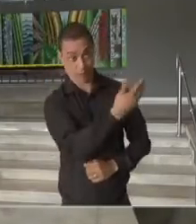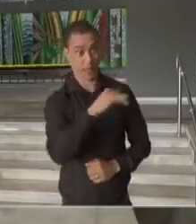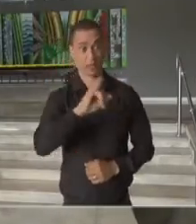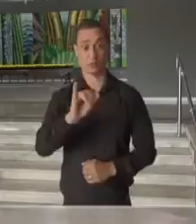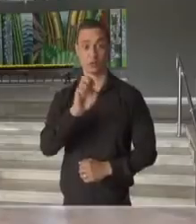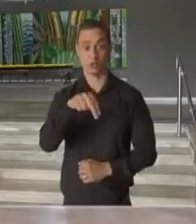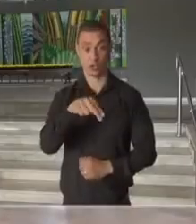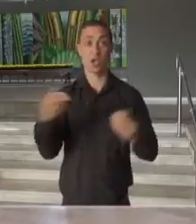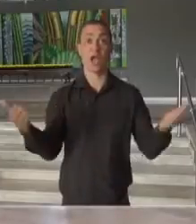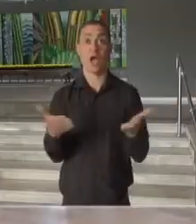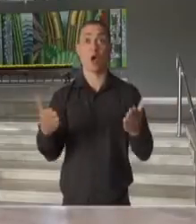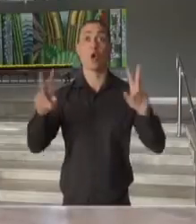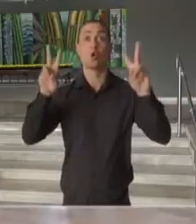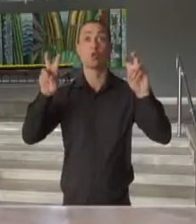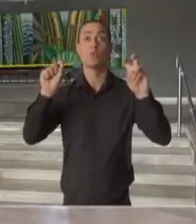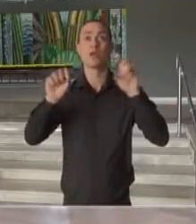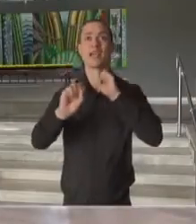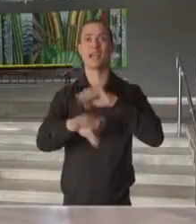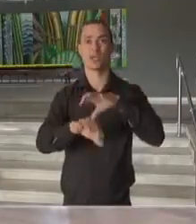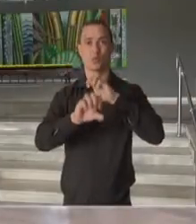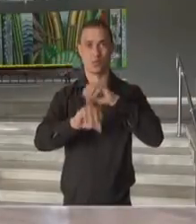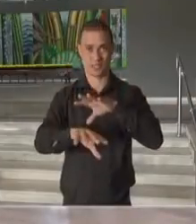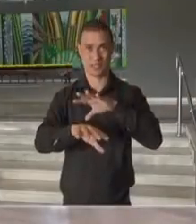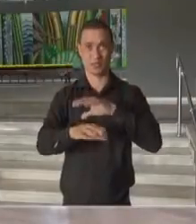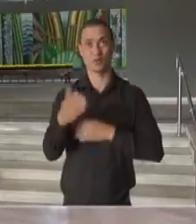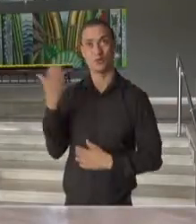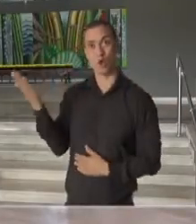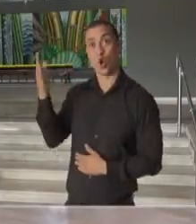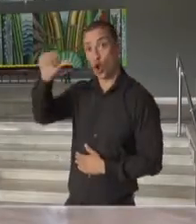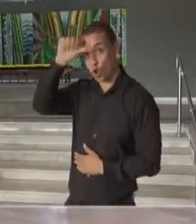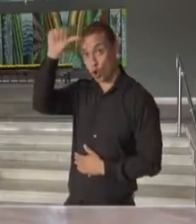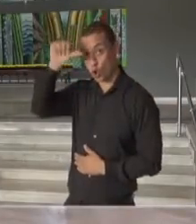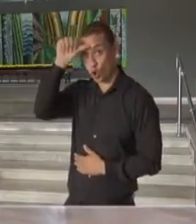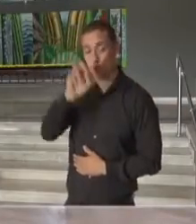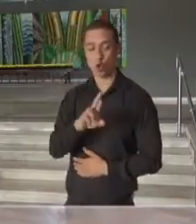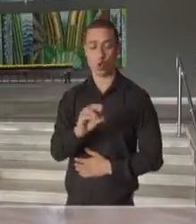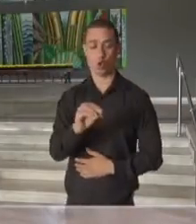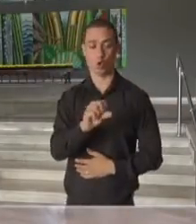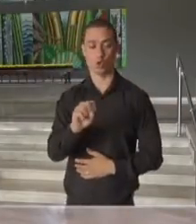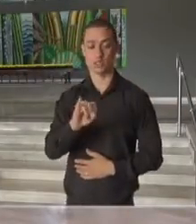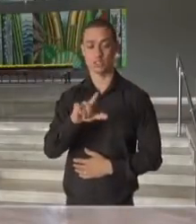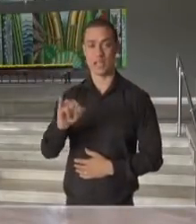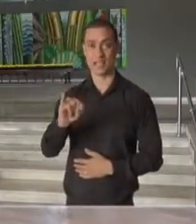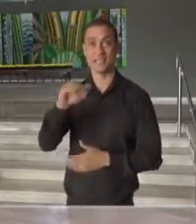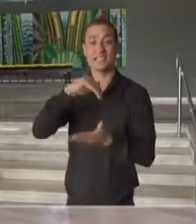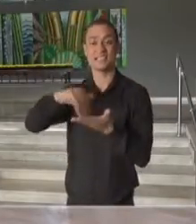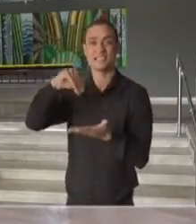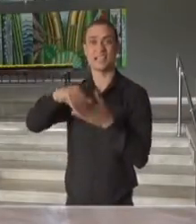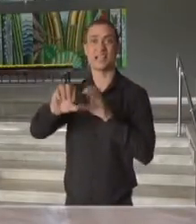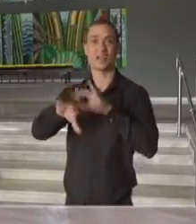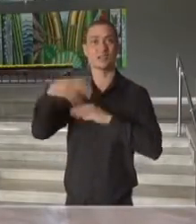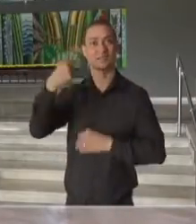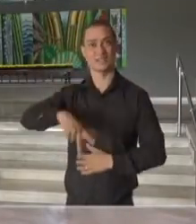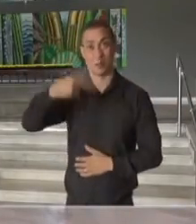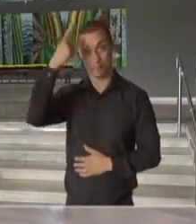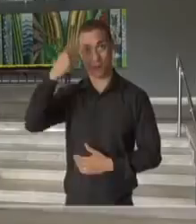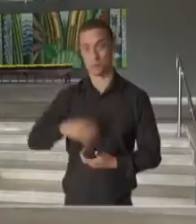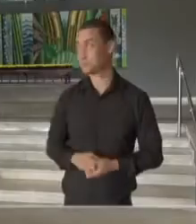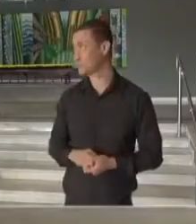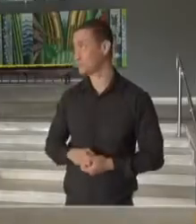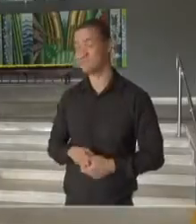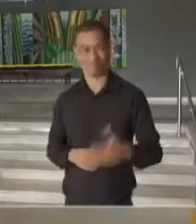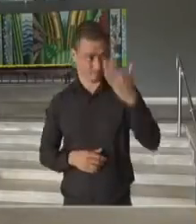Agora sim, vamos ao tema de educação com o Rocieli Soares, secretário da Educação do Estado de São Paulo. Rocieli. Obrigado,